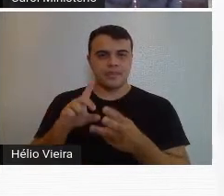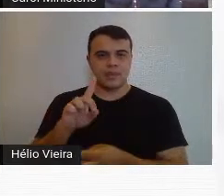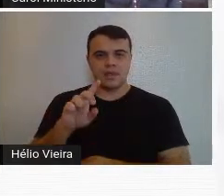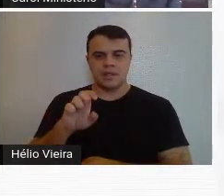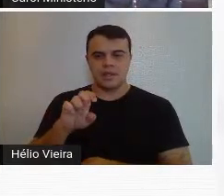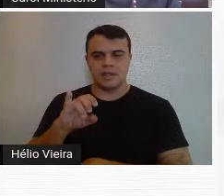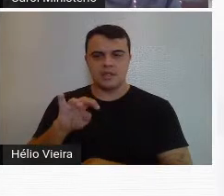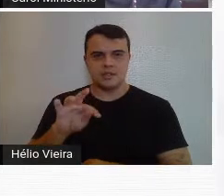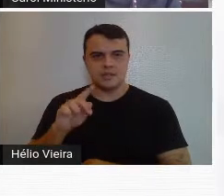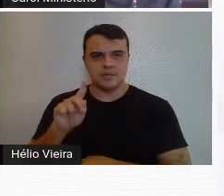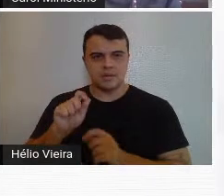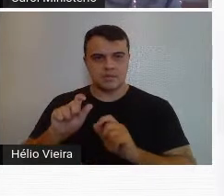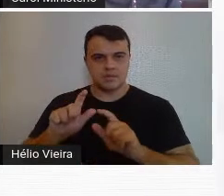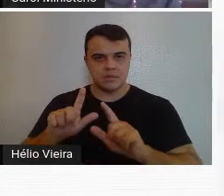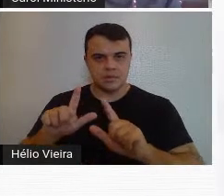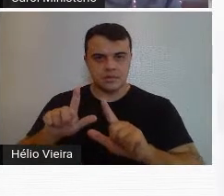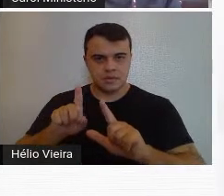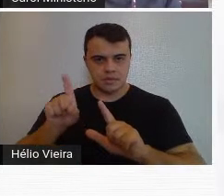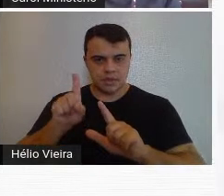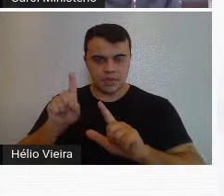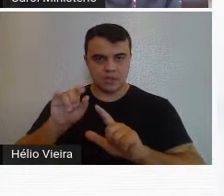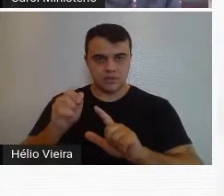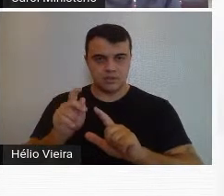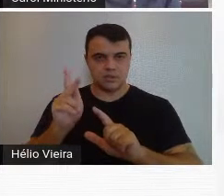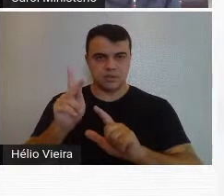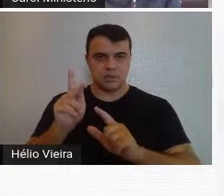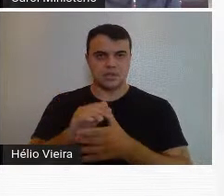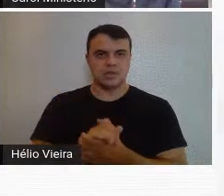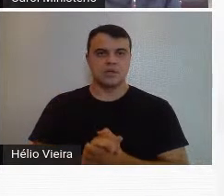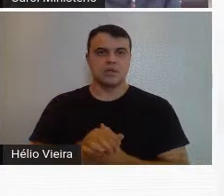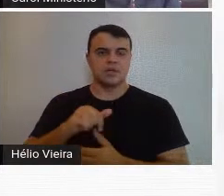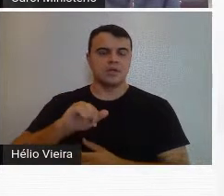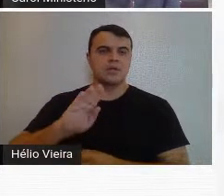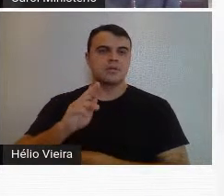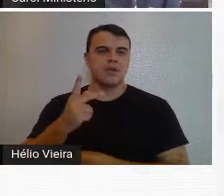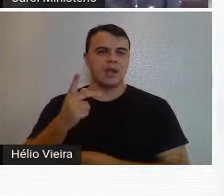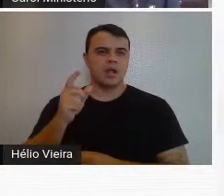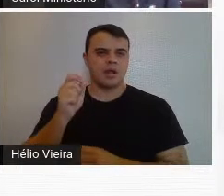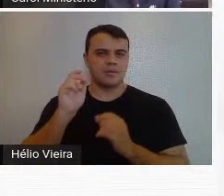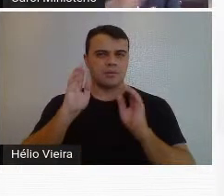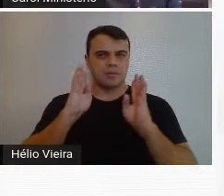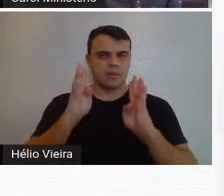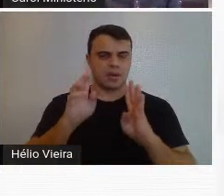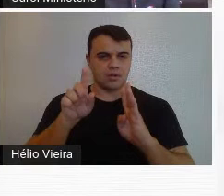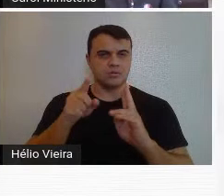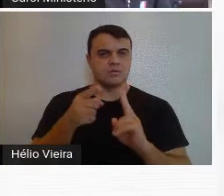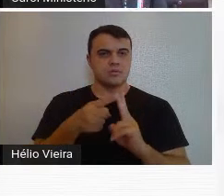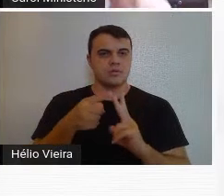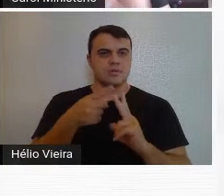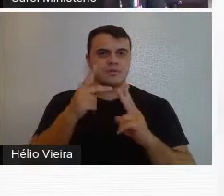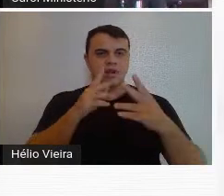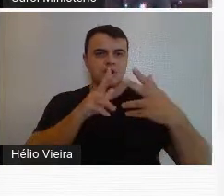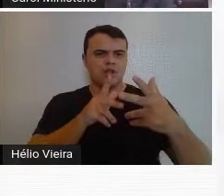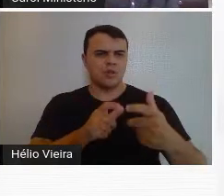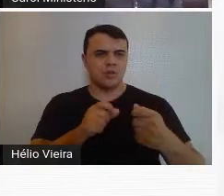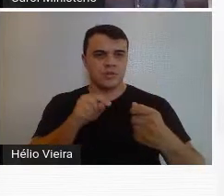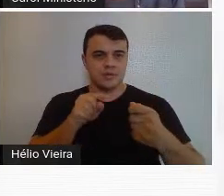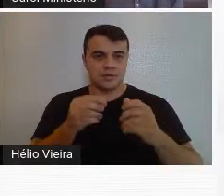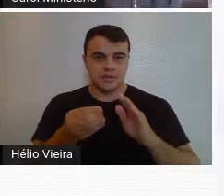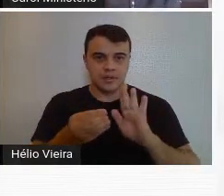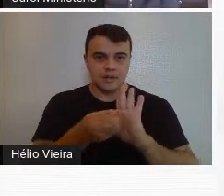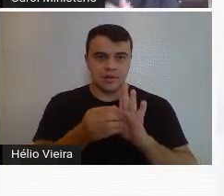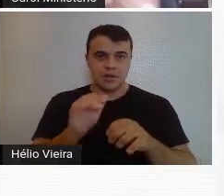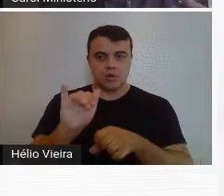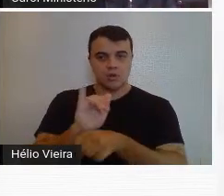que é a curadora da exposição Anual Modernista de J.K., que em Belo Horizonte foi no Palácio. Bom, eu não vou falar de todas, vai estar gravado no